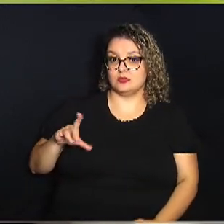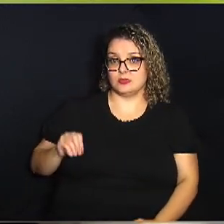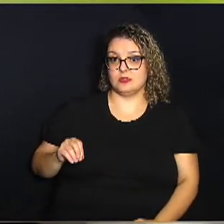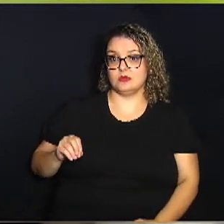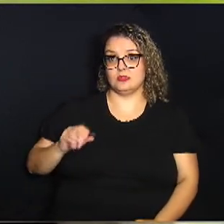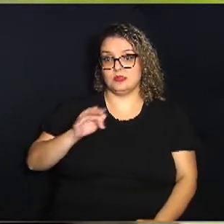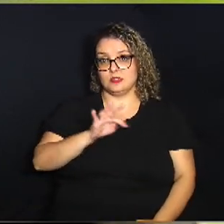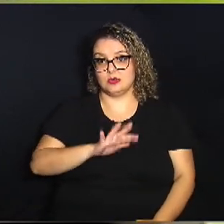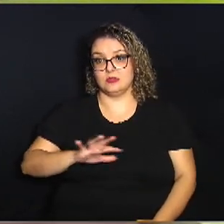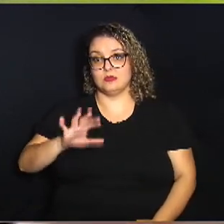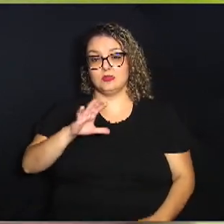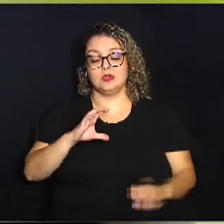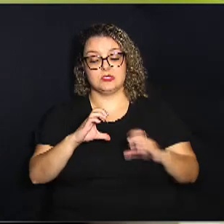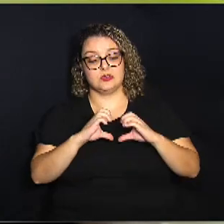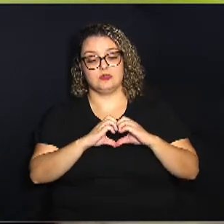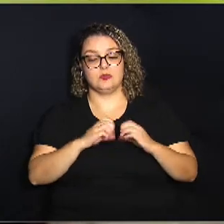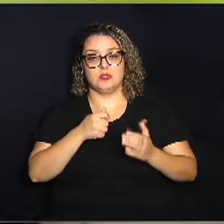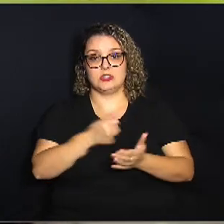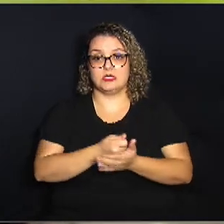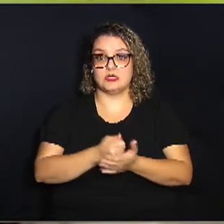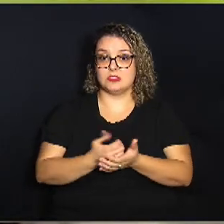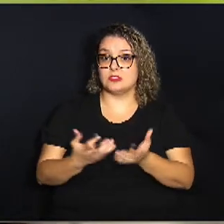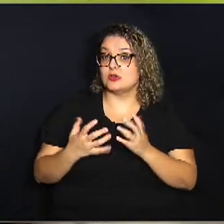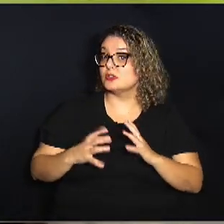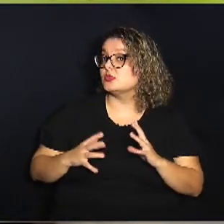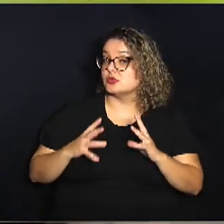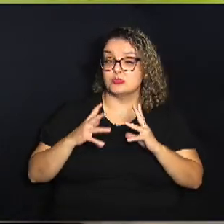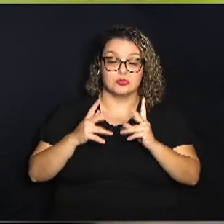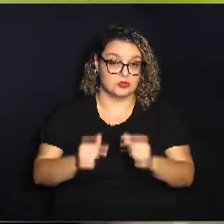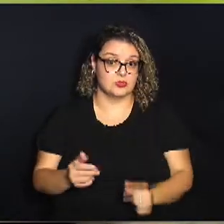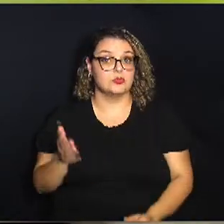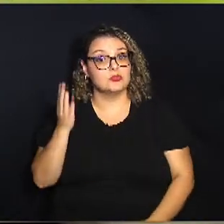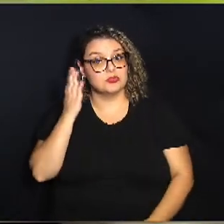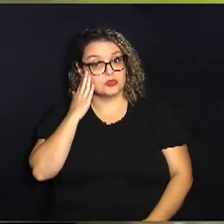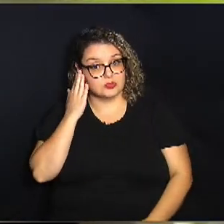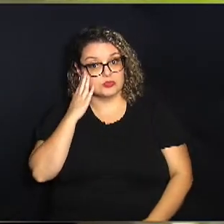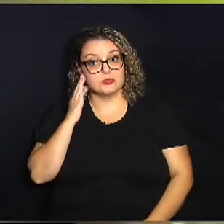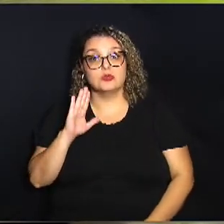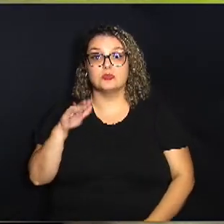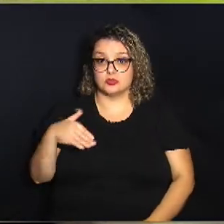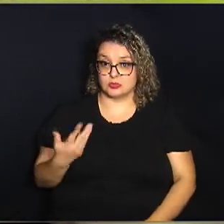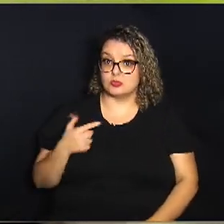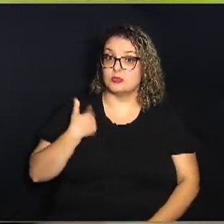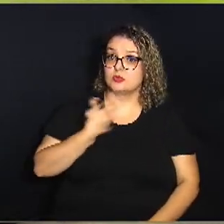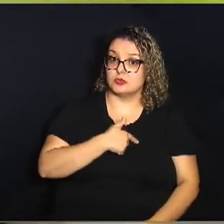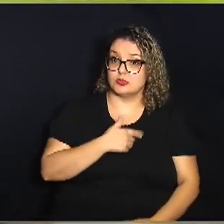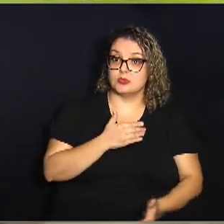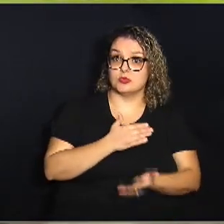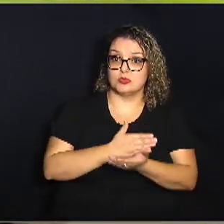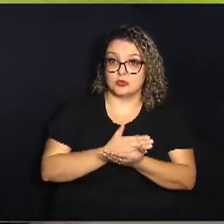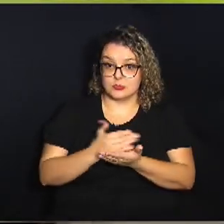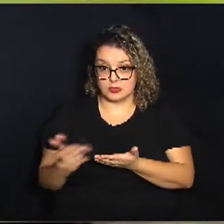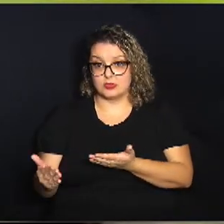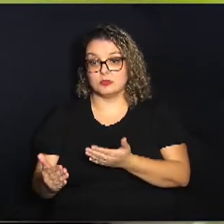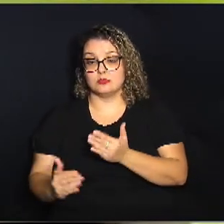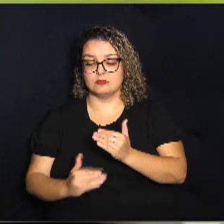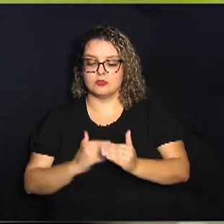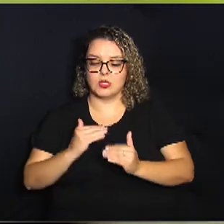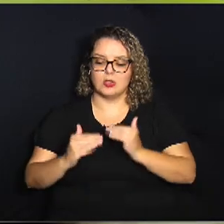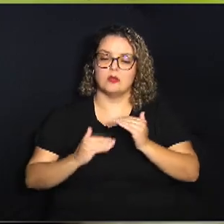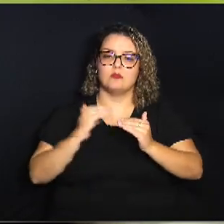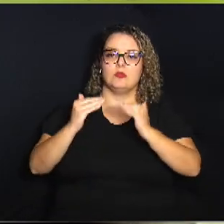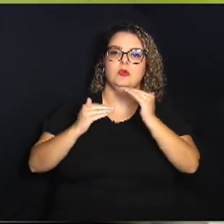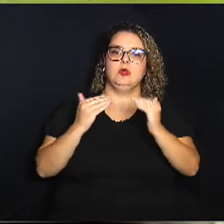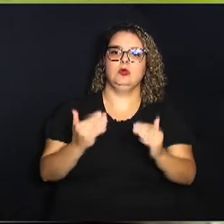de Amor Exigente gostaria que todos soubessem que quando nós começamos a crescer e